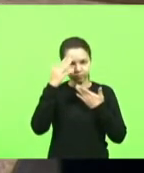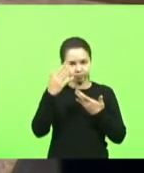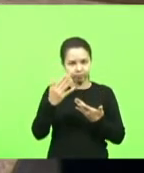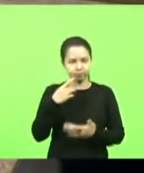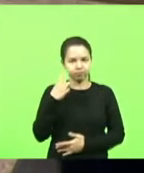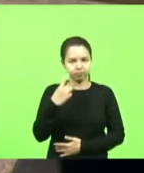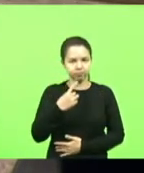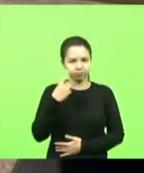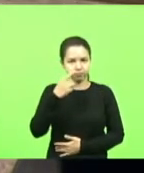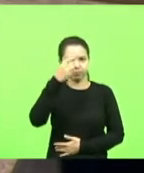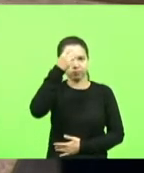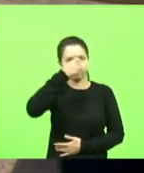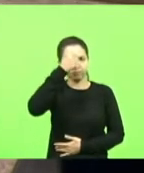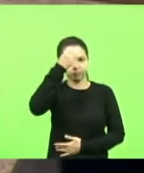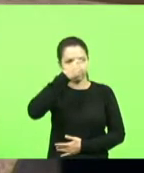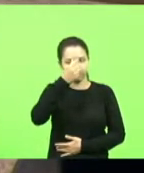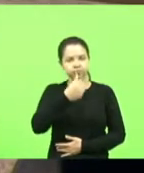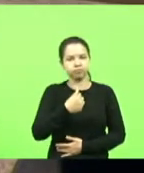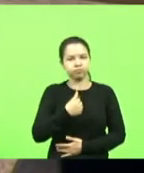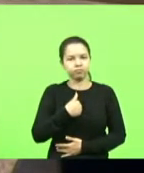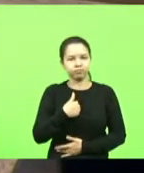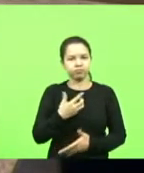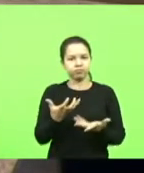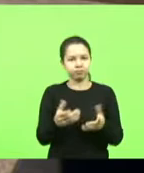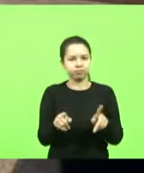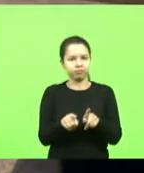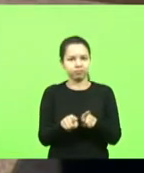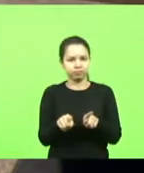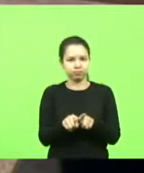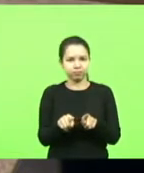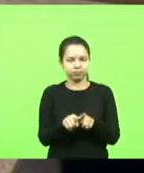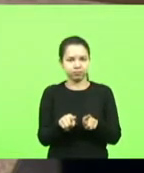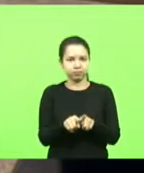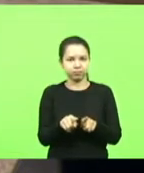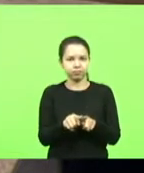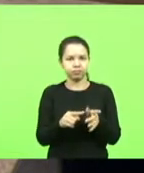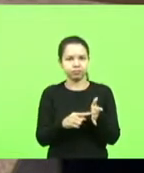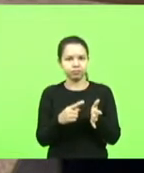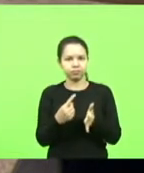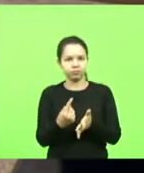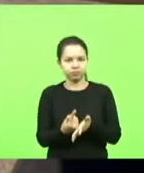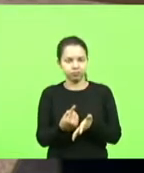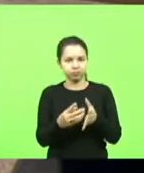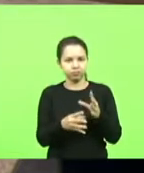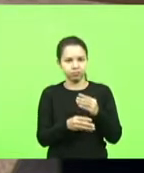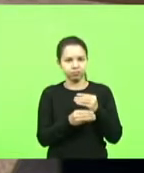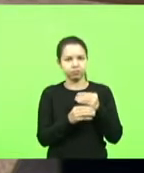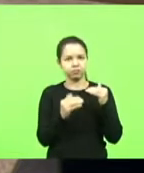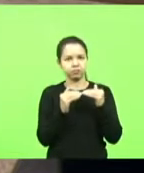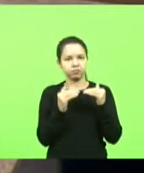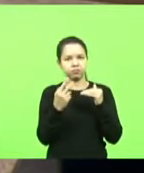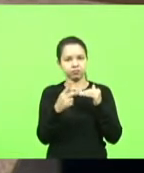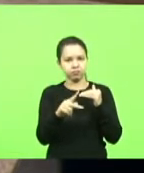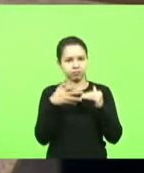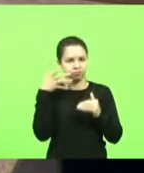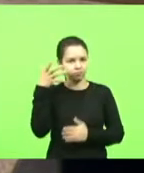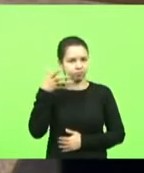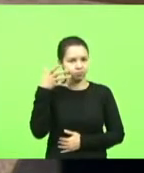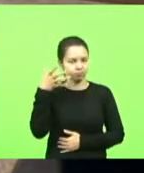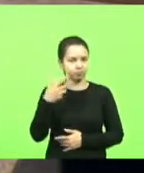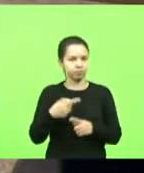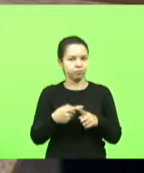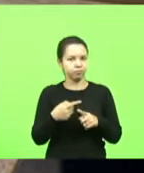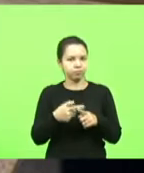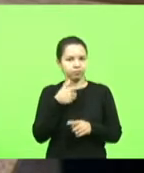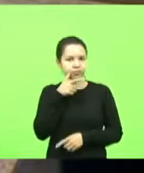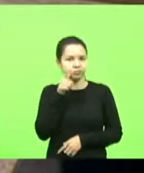eu gostaria também de em primeiro lugar de corroborar suas palavras porque essa ontem